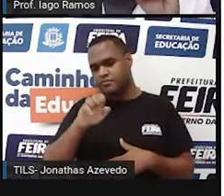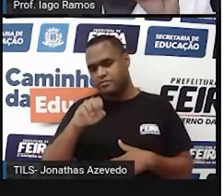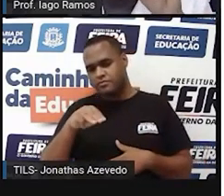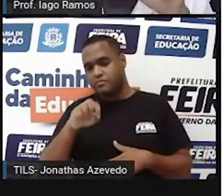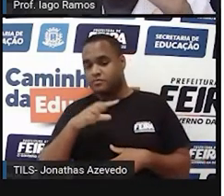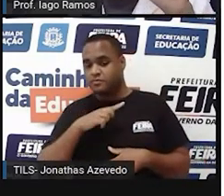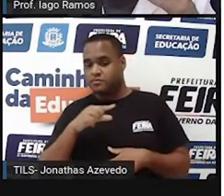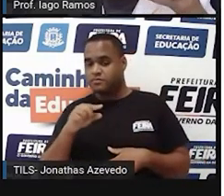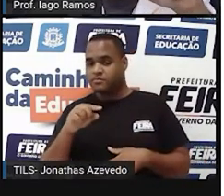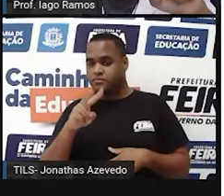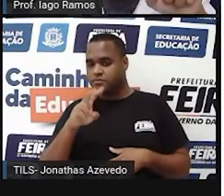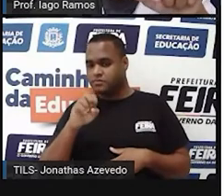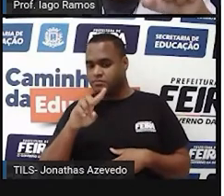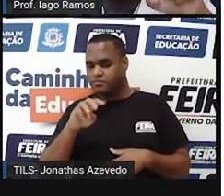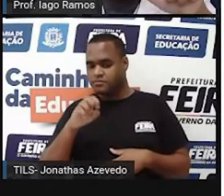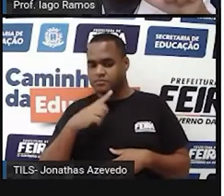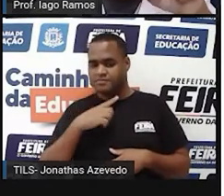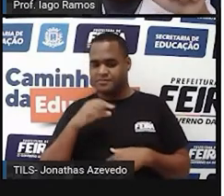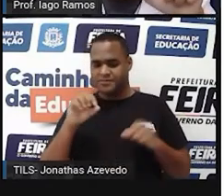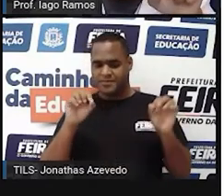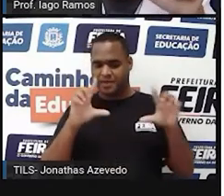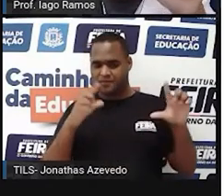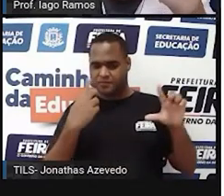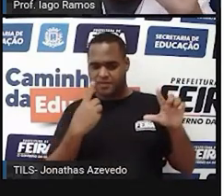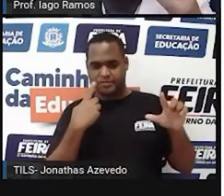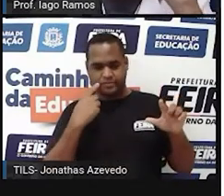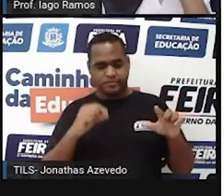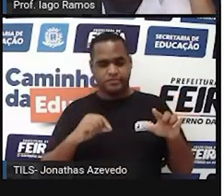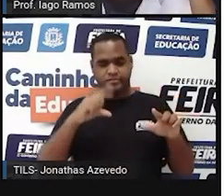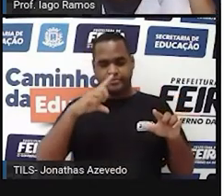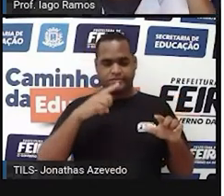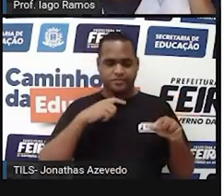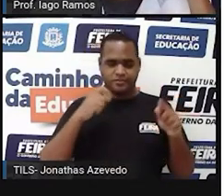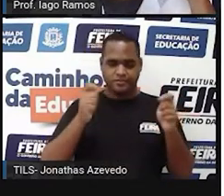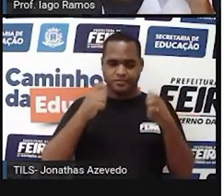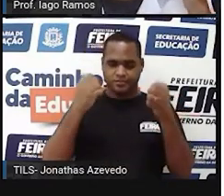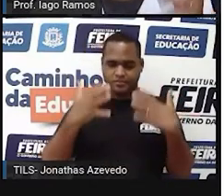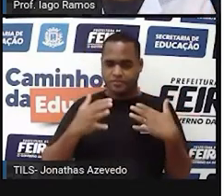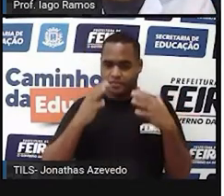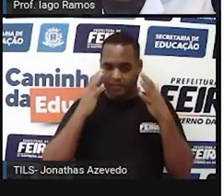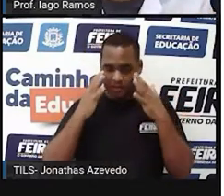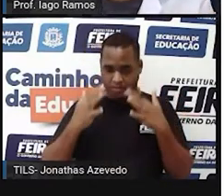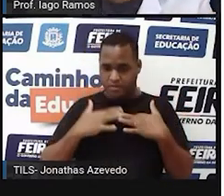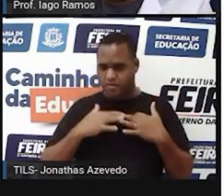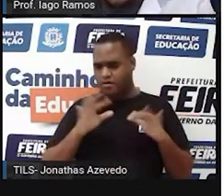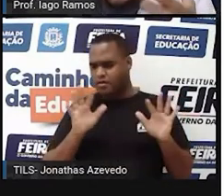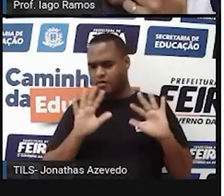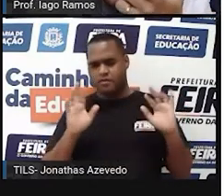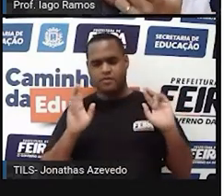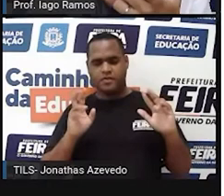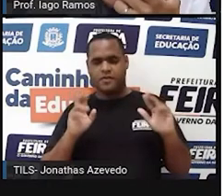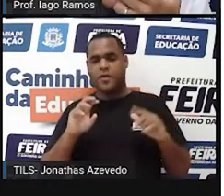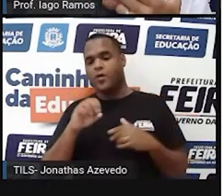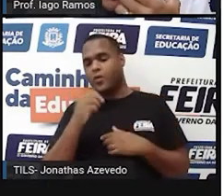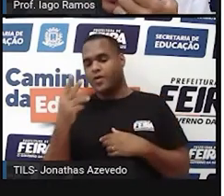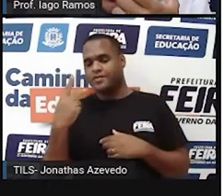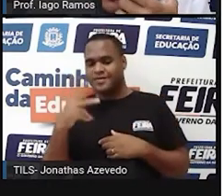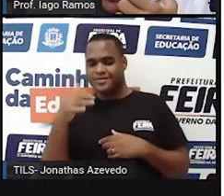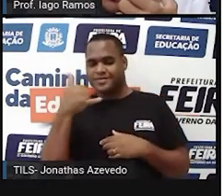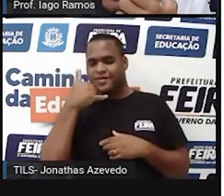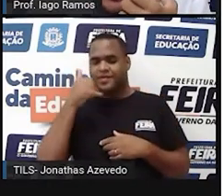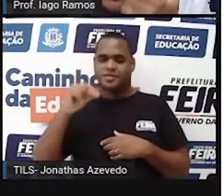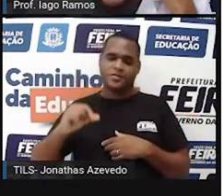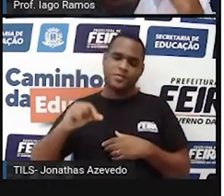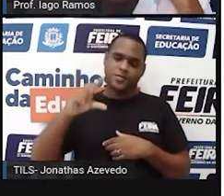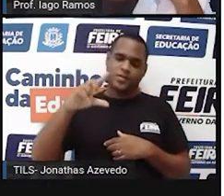não é o volume da TV aí que você vai aumentar para conseguir me ouvir melhor. Ou o volume do celular